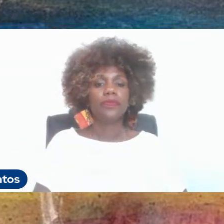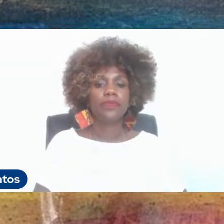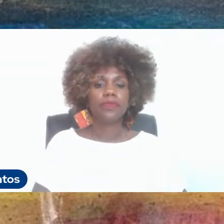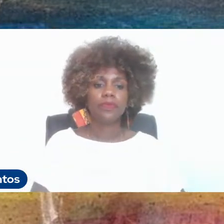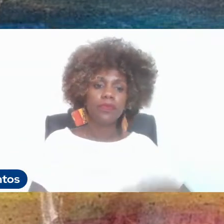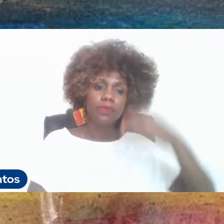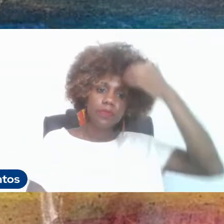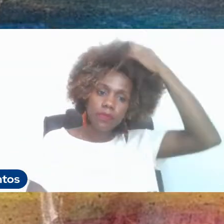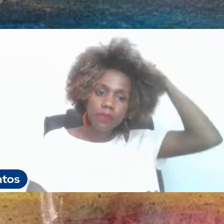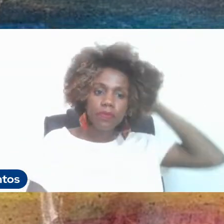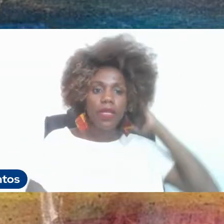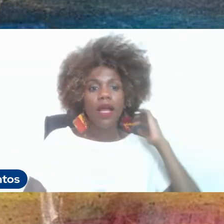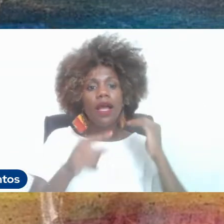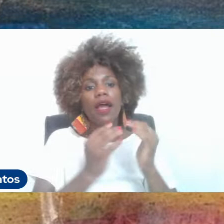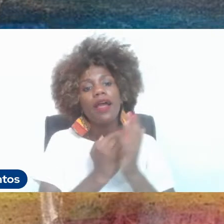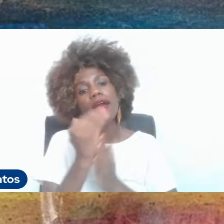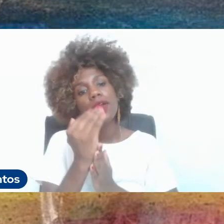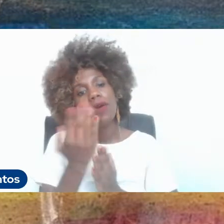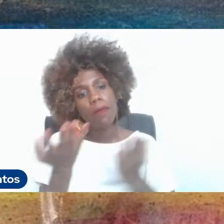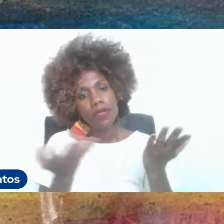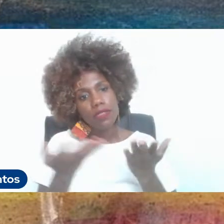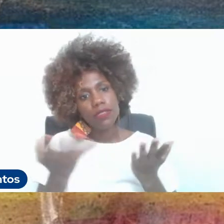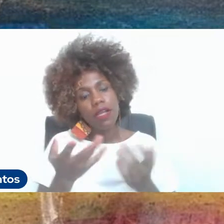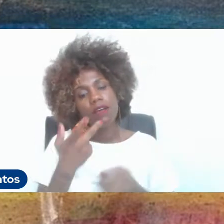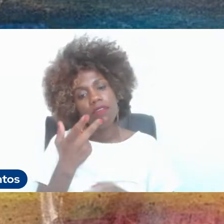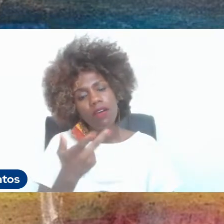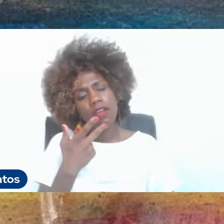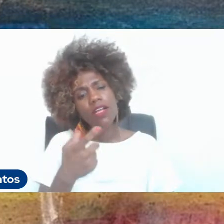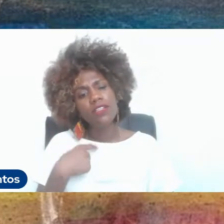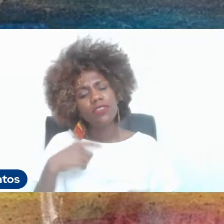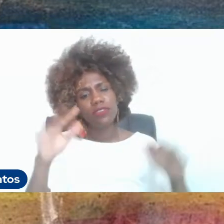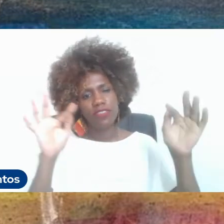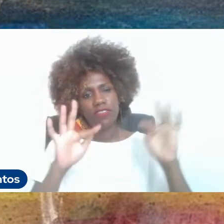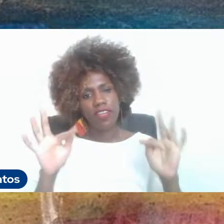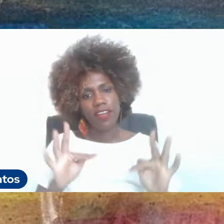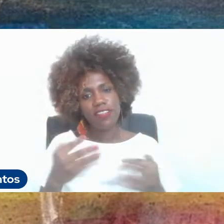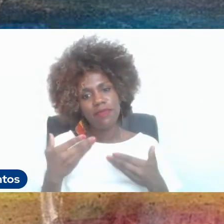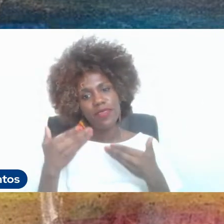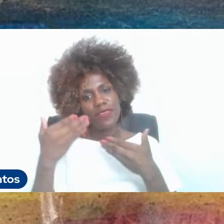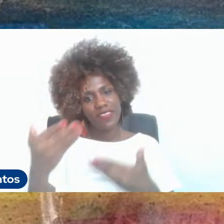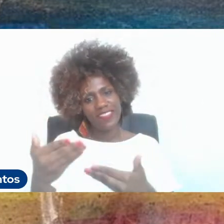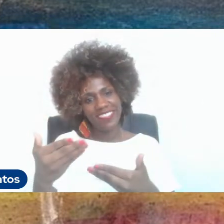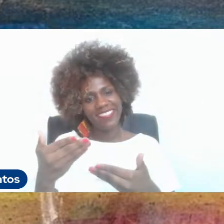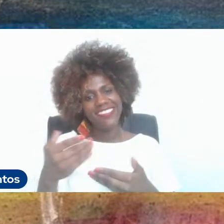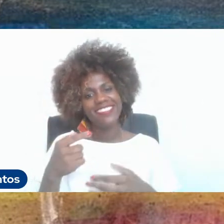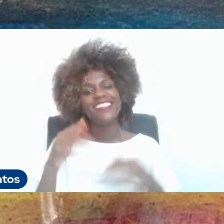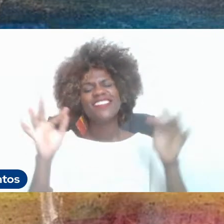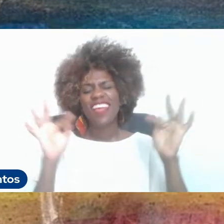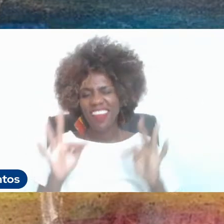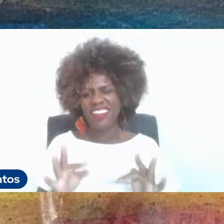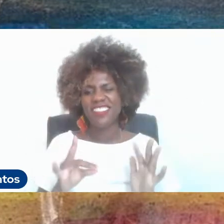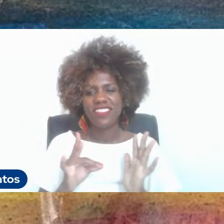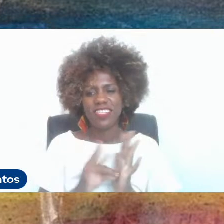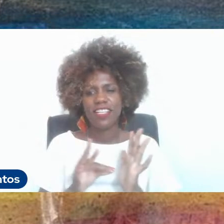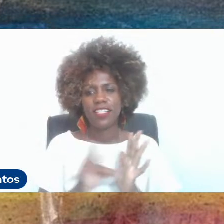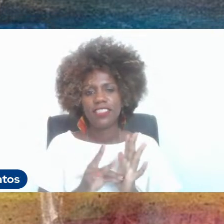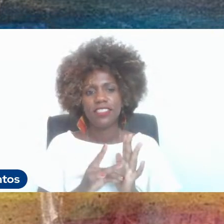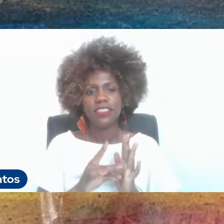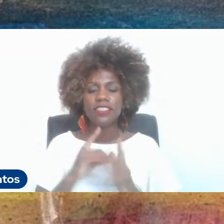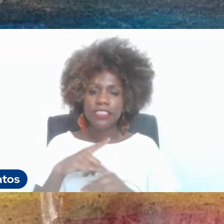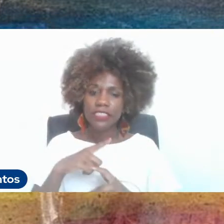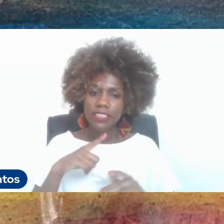Queria começar dizendo que fico muito agradecido pelo convite, muito honrado, principalmente, de poder ser incluído